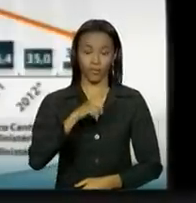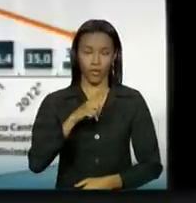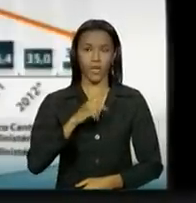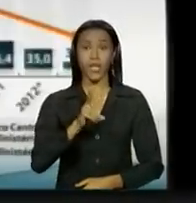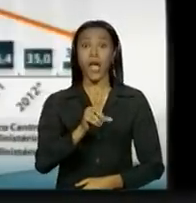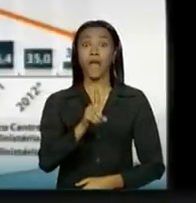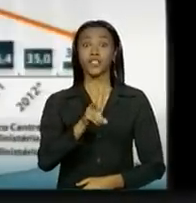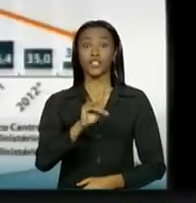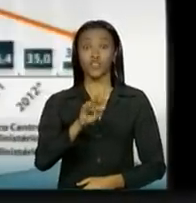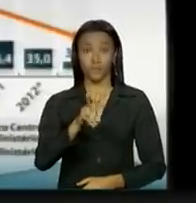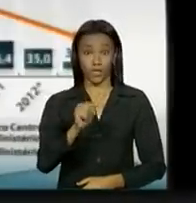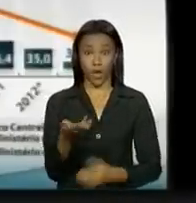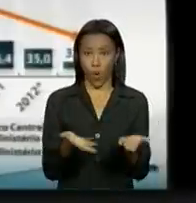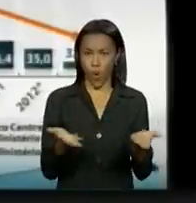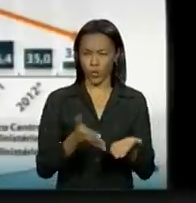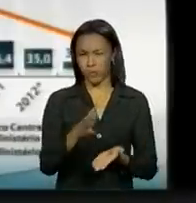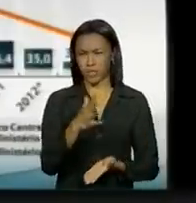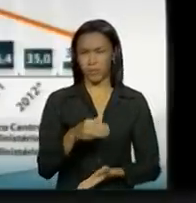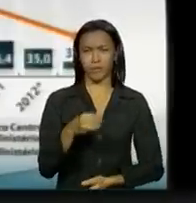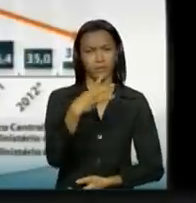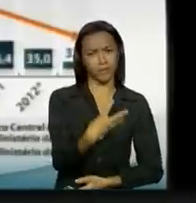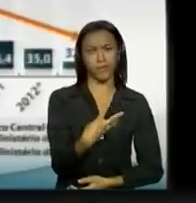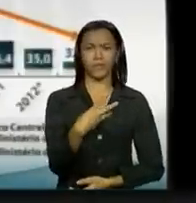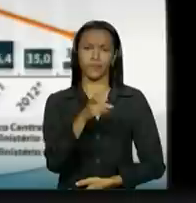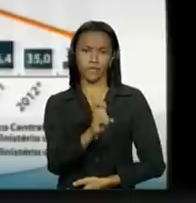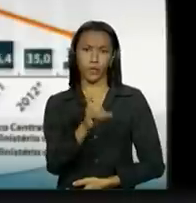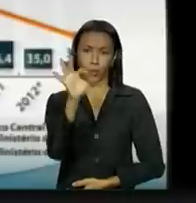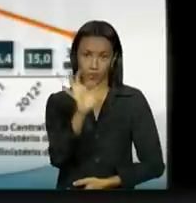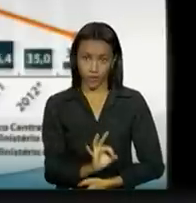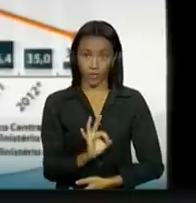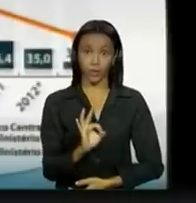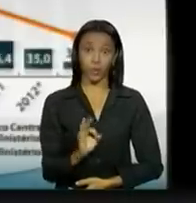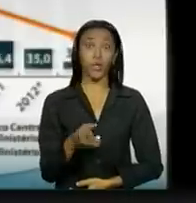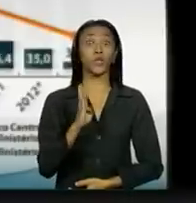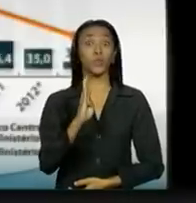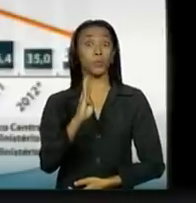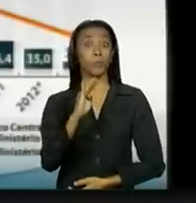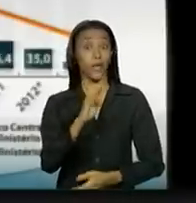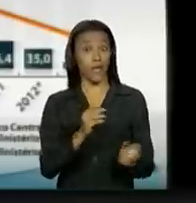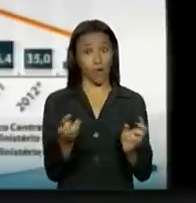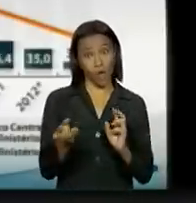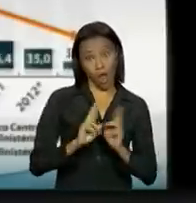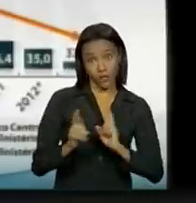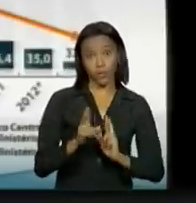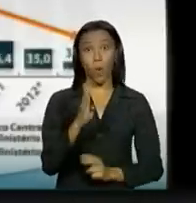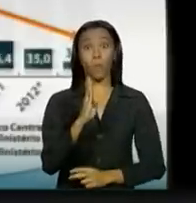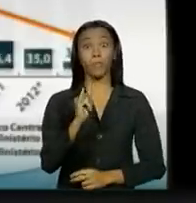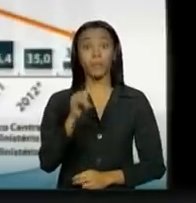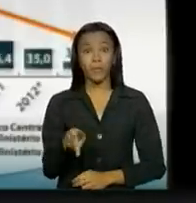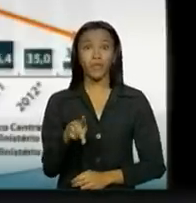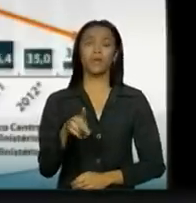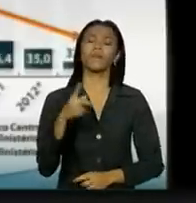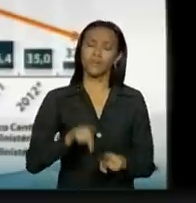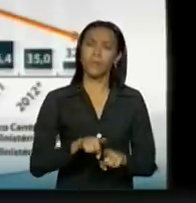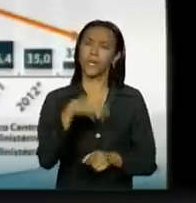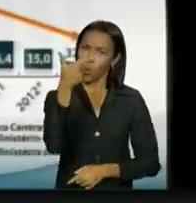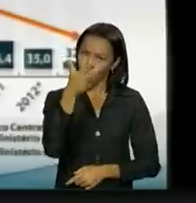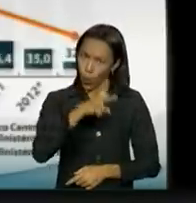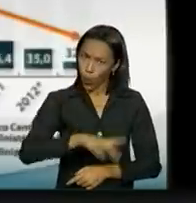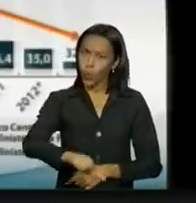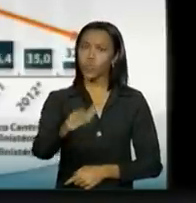a dívida hoje está em torno de 35% do PIB e a tendência é que ela continue